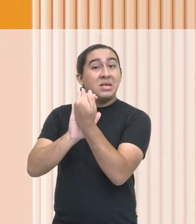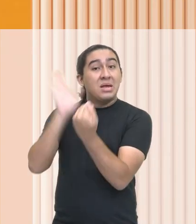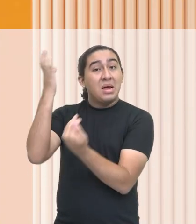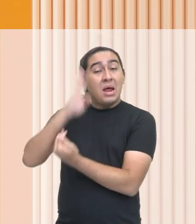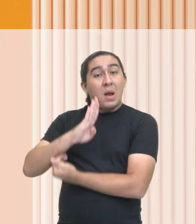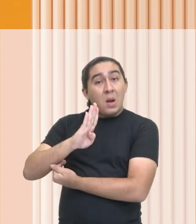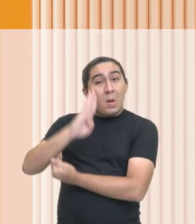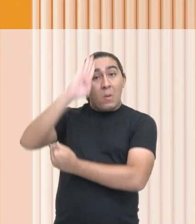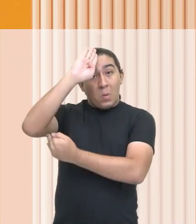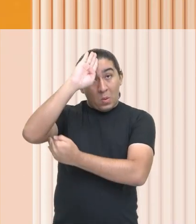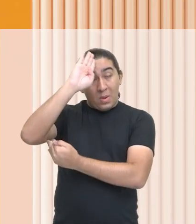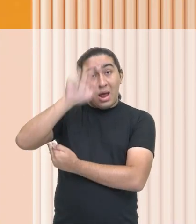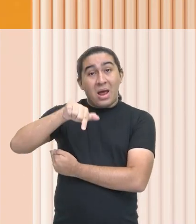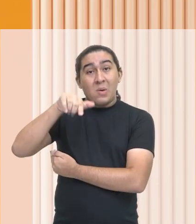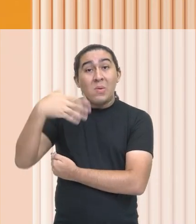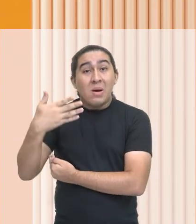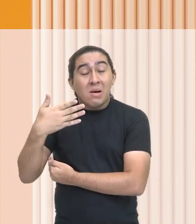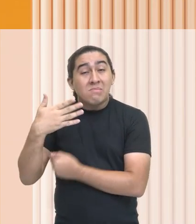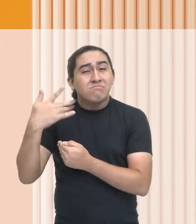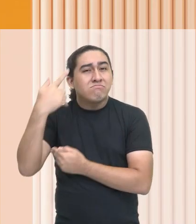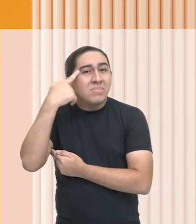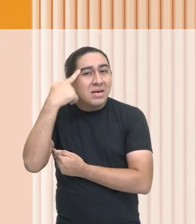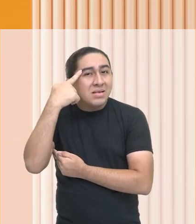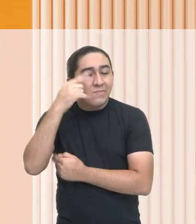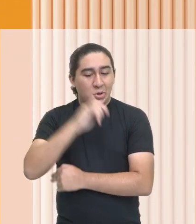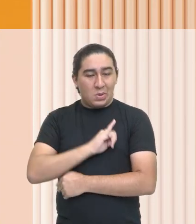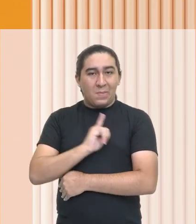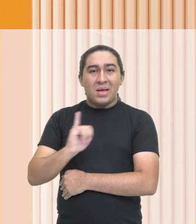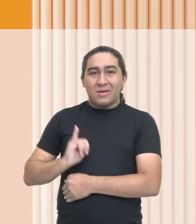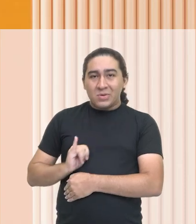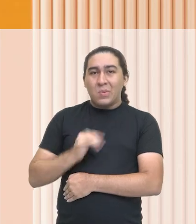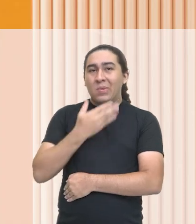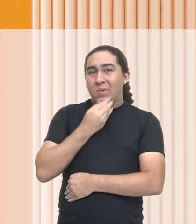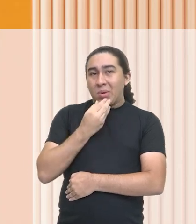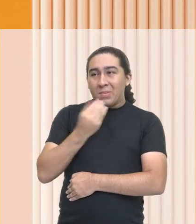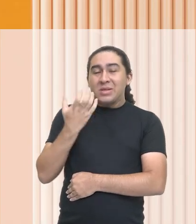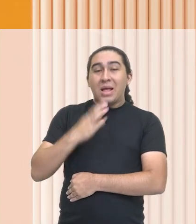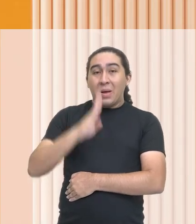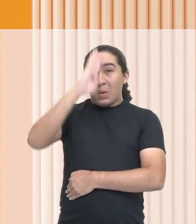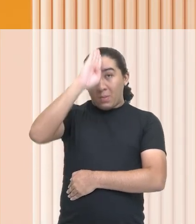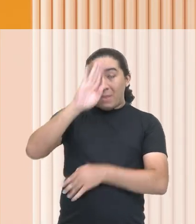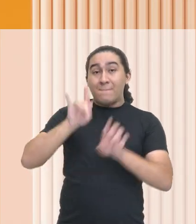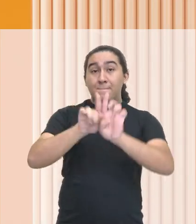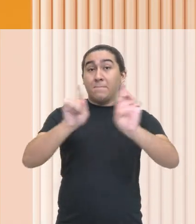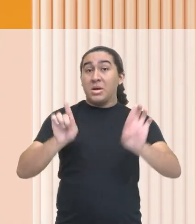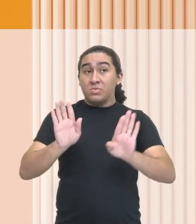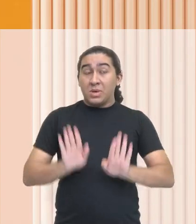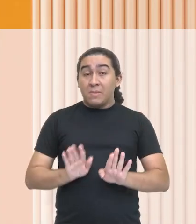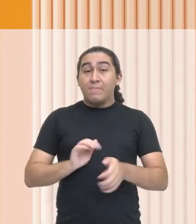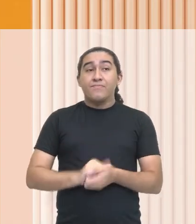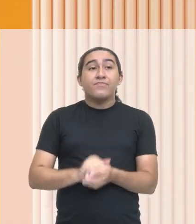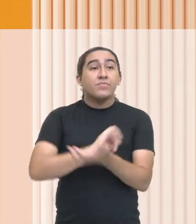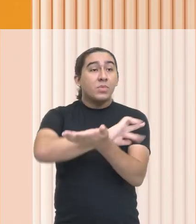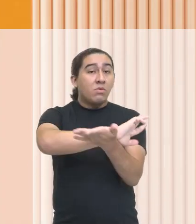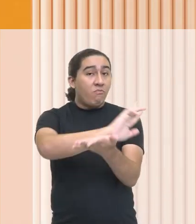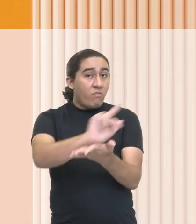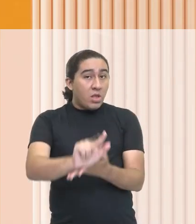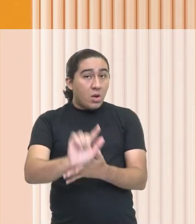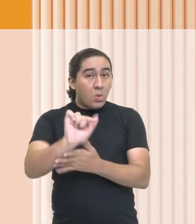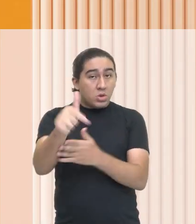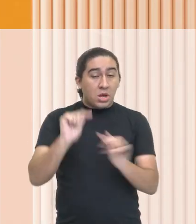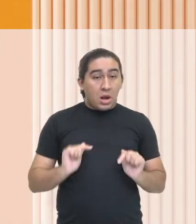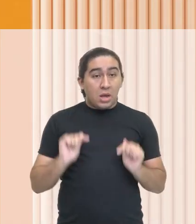que era quem? Adivinha? Imperador Romano. Ok? Mas, muitas dessas outras nações que não se